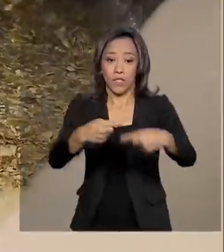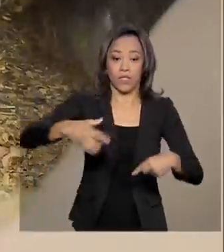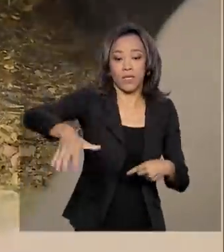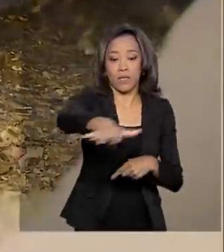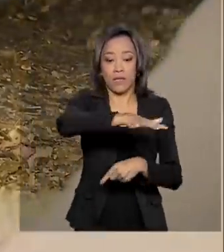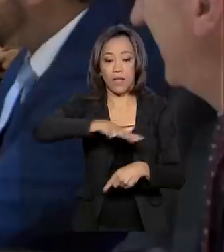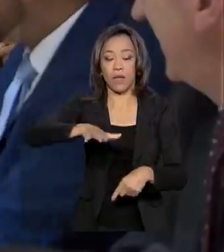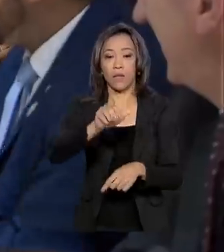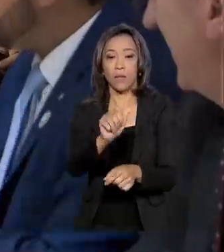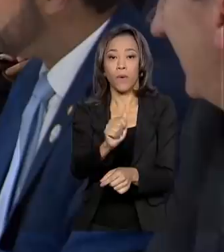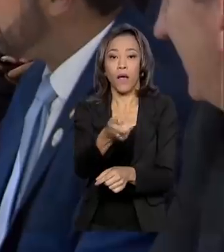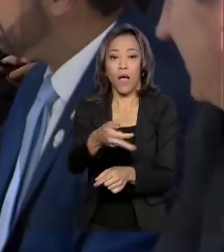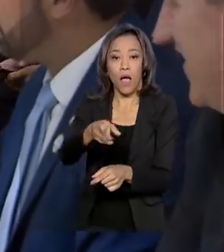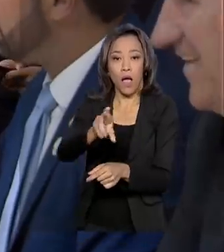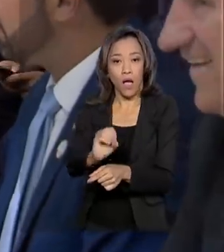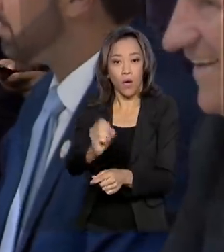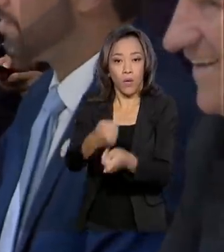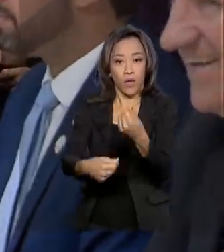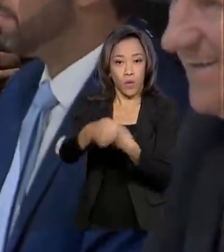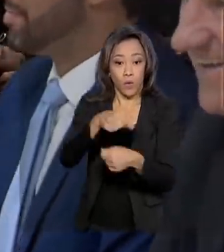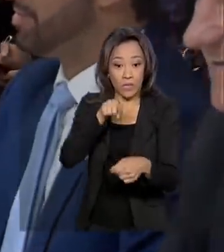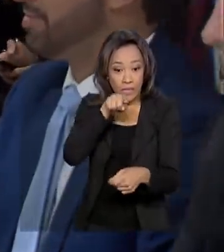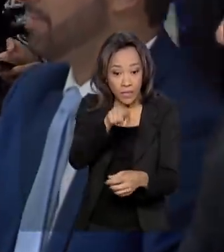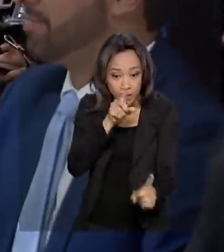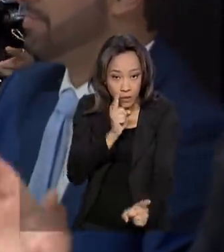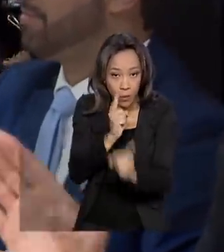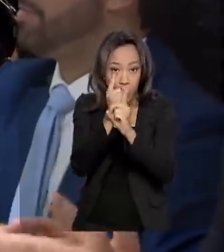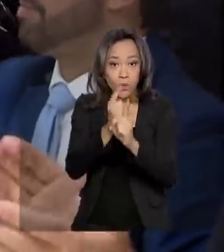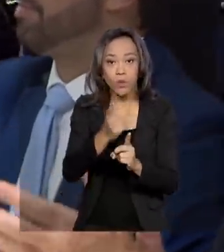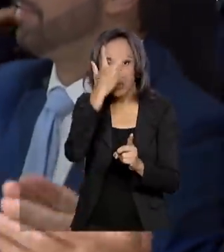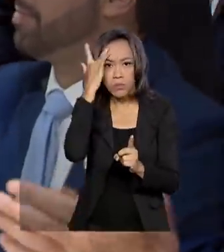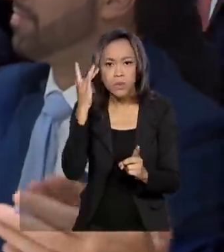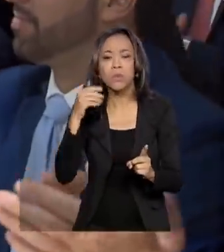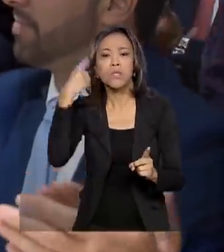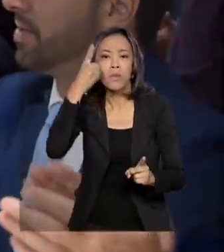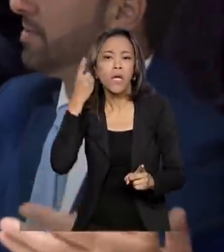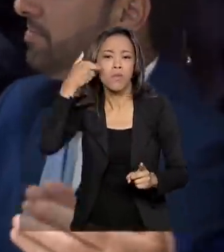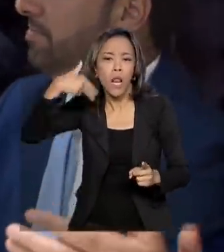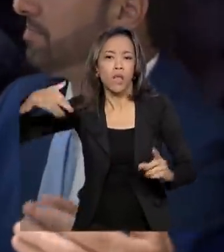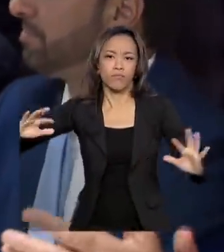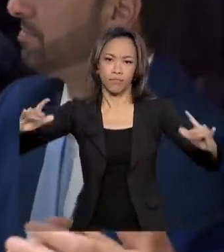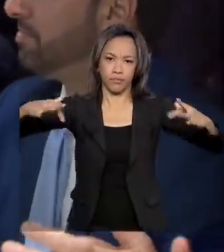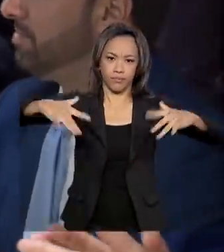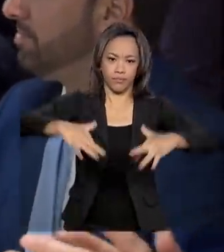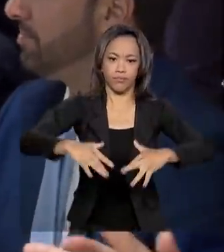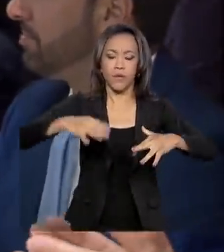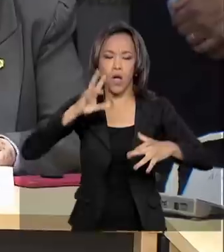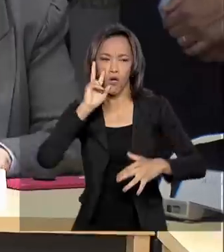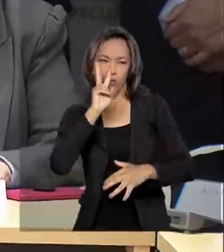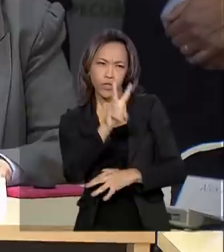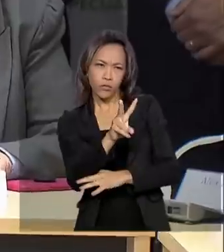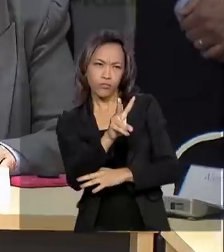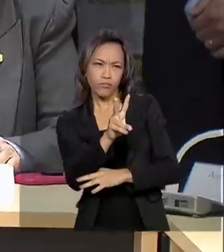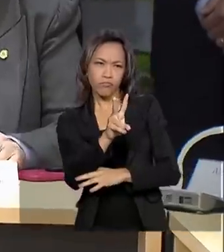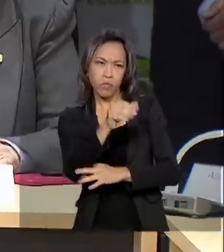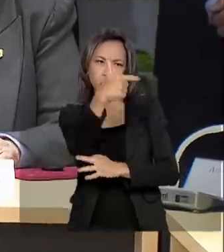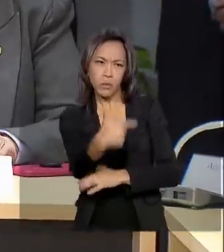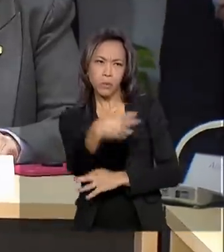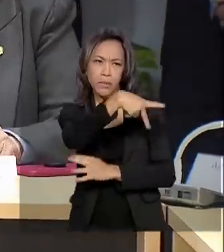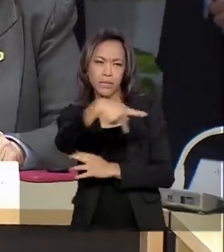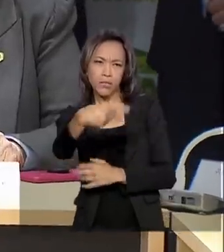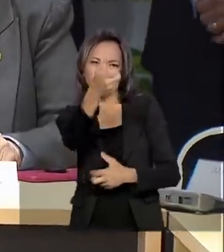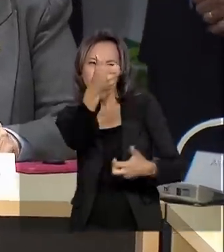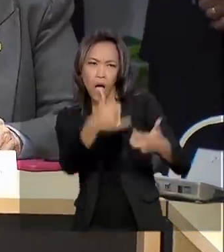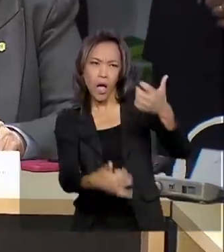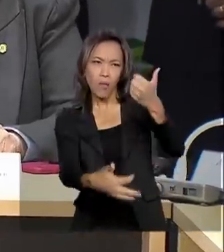agronegócio. No encontro, os parlamentares que compõem a bancada ouviram o vice-presidente para saber como